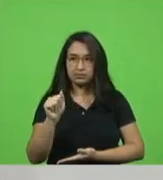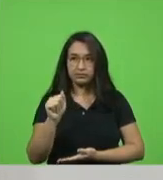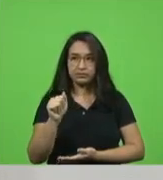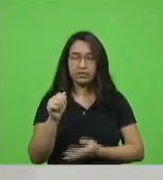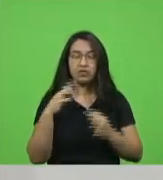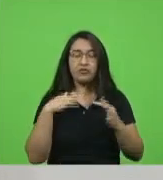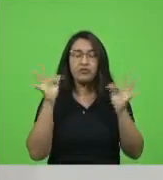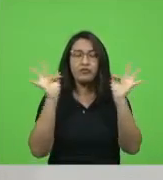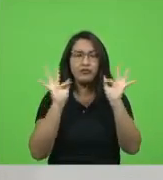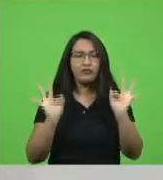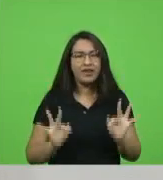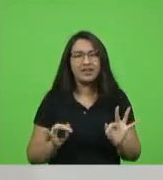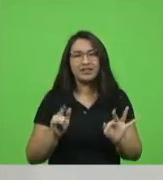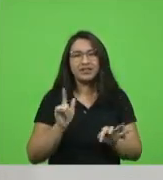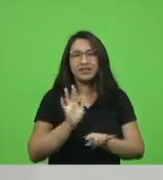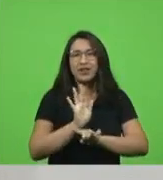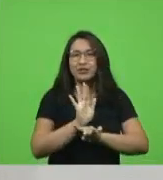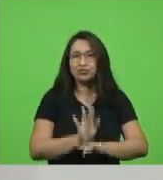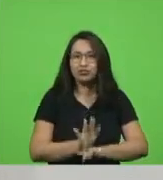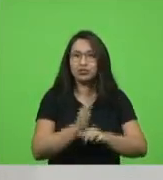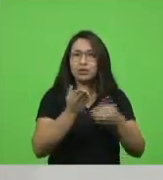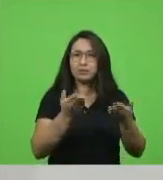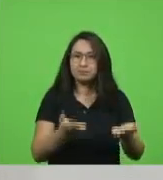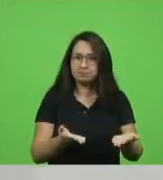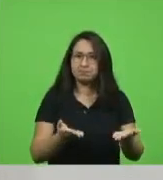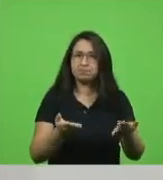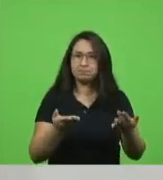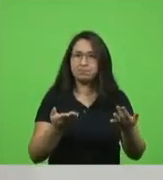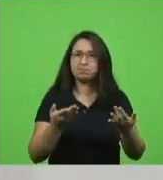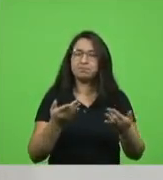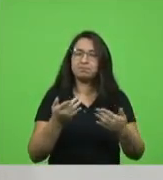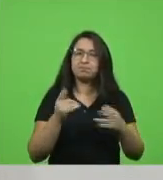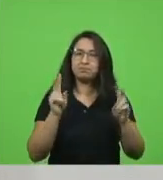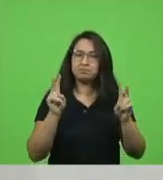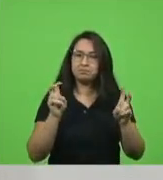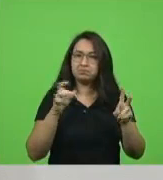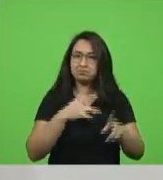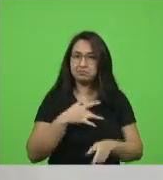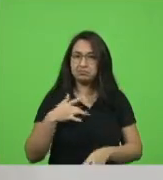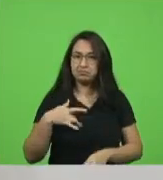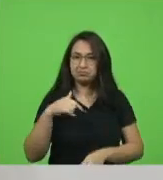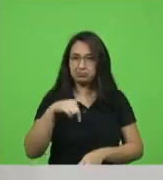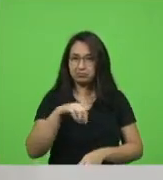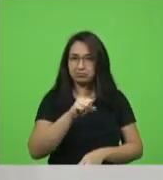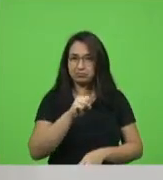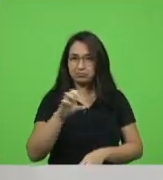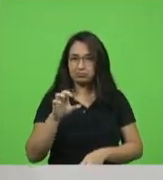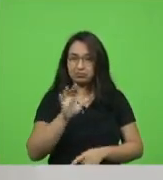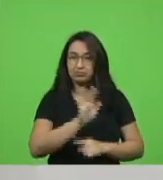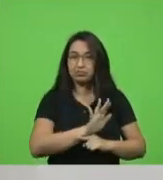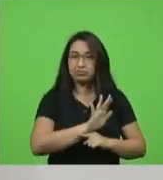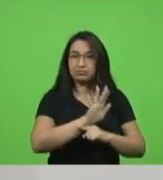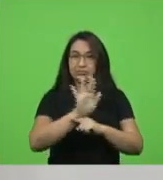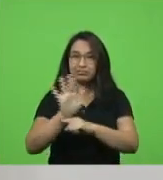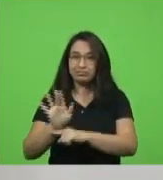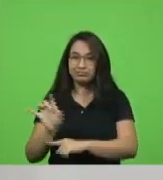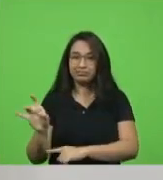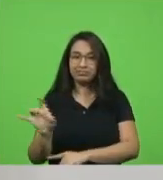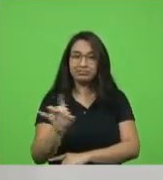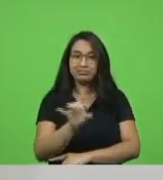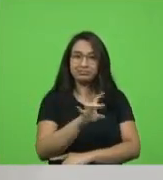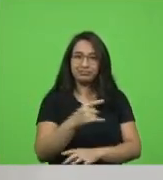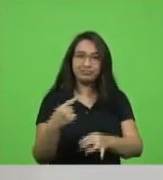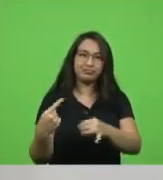contribuir com a pauta da saúde em Santa Catarina ajudando a cada um dos